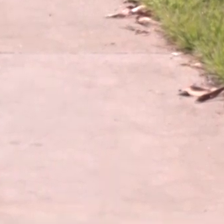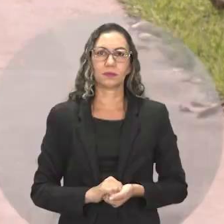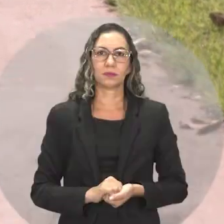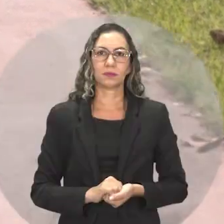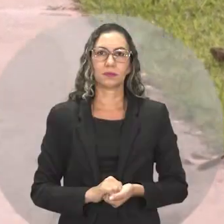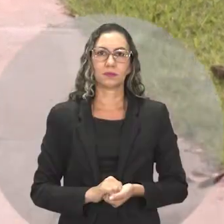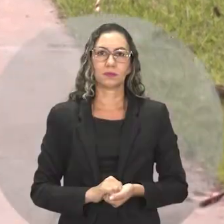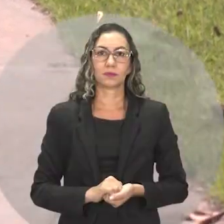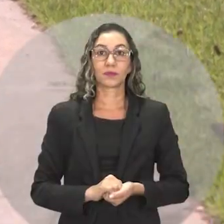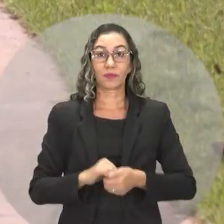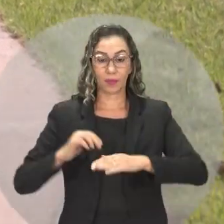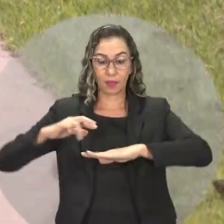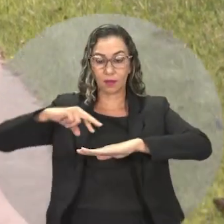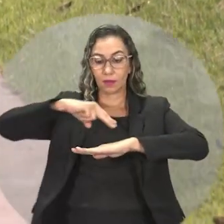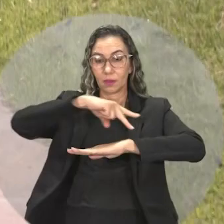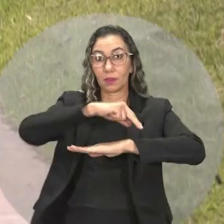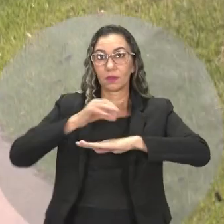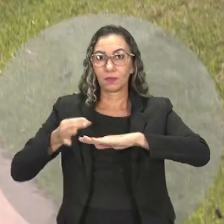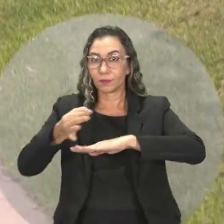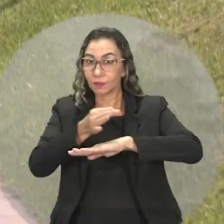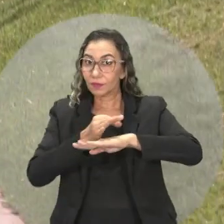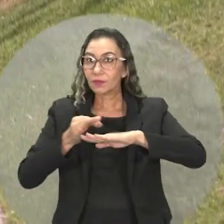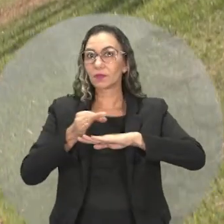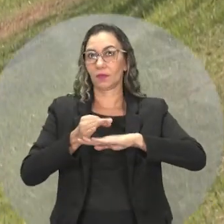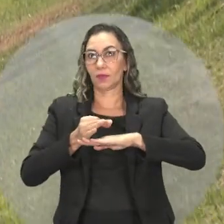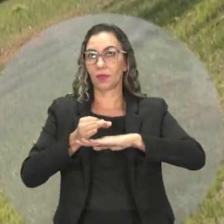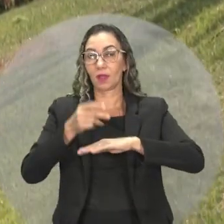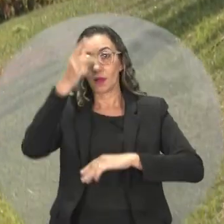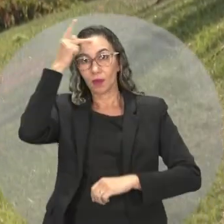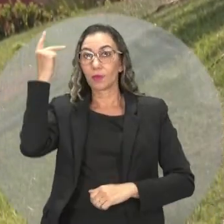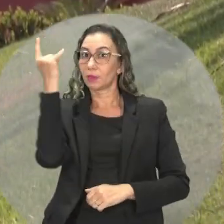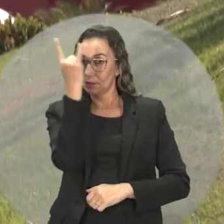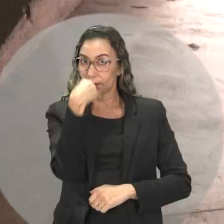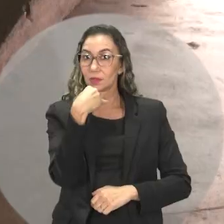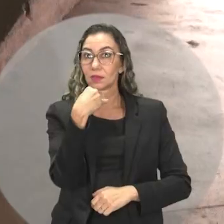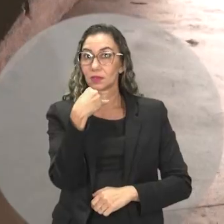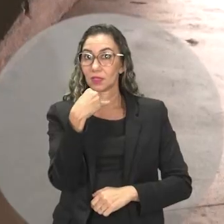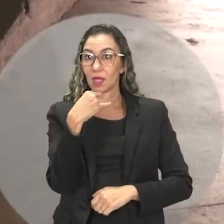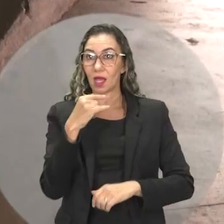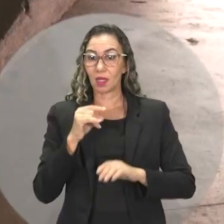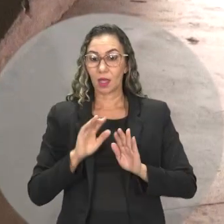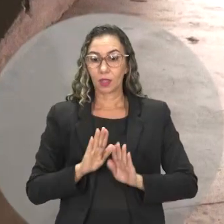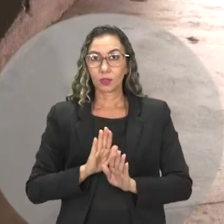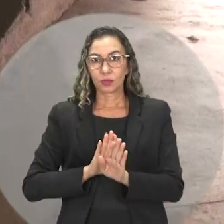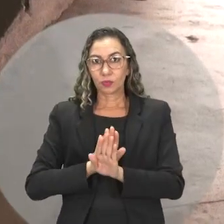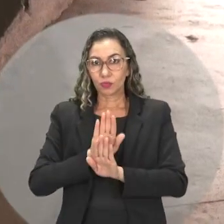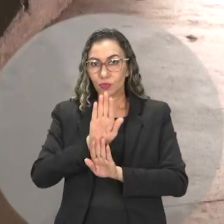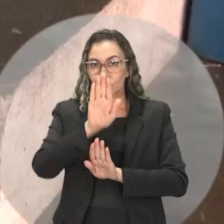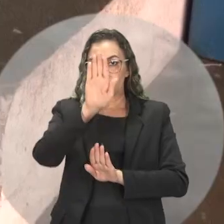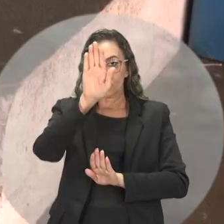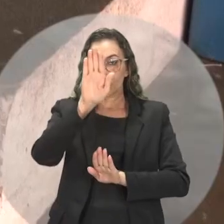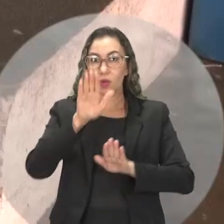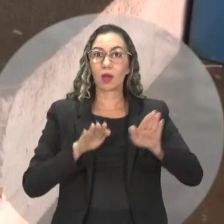Piso tátil, rampa de acesso,